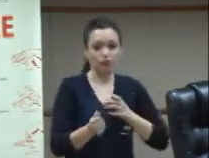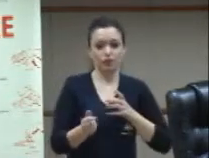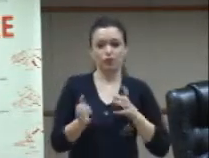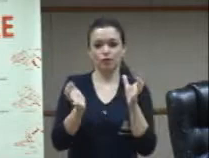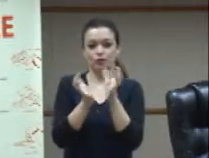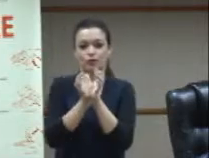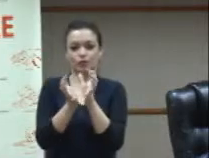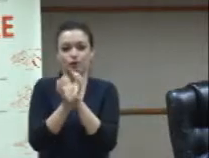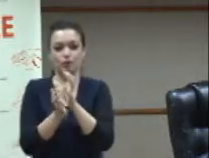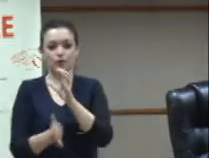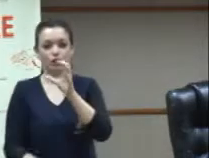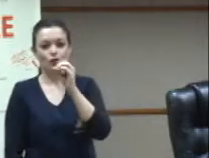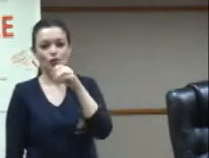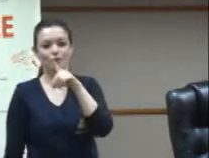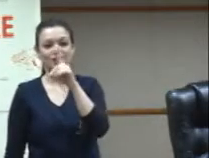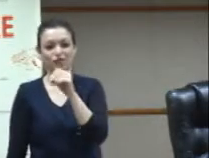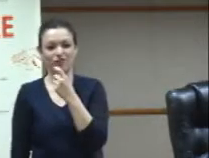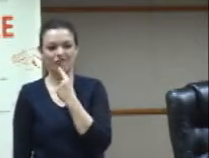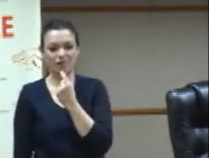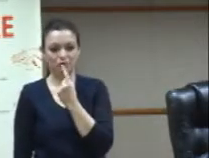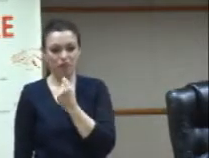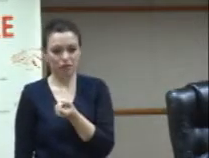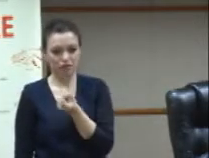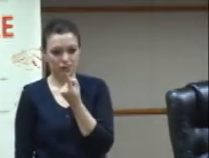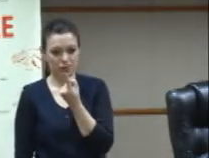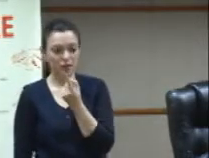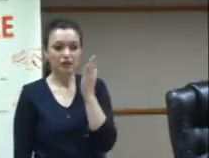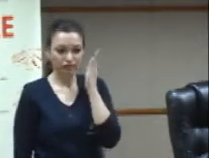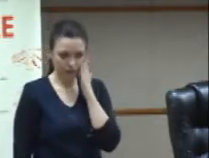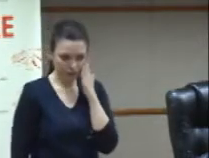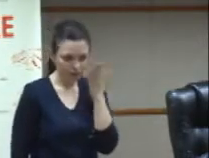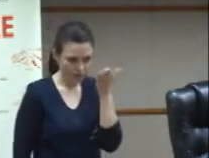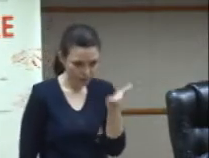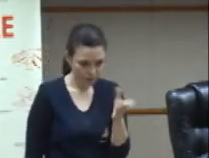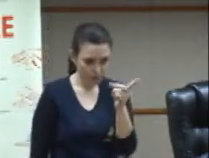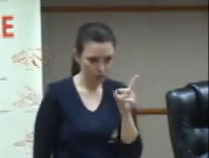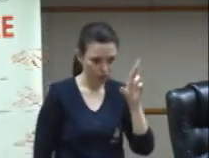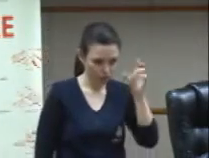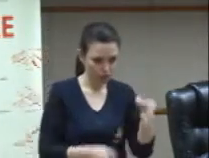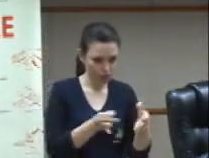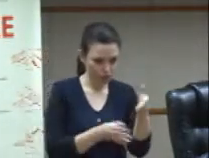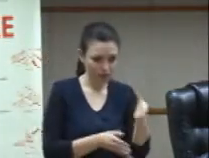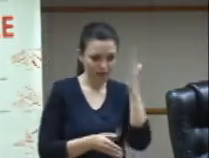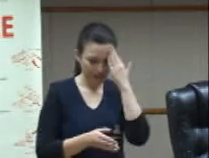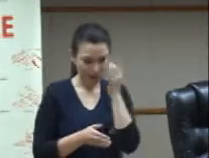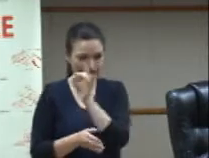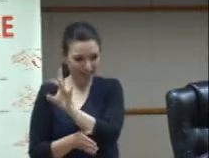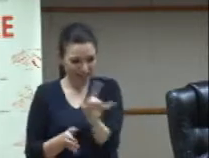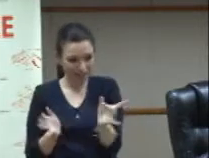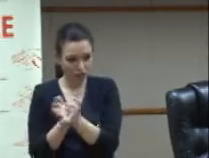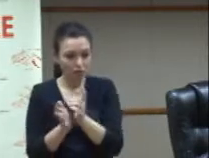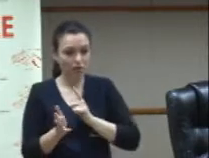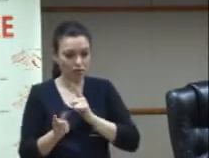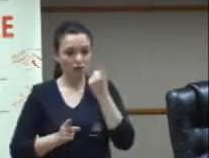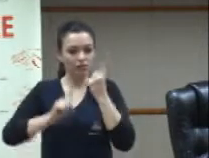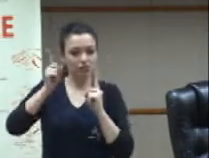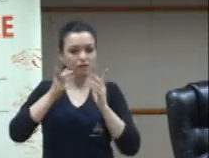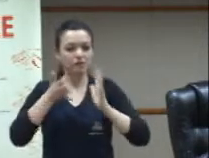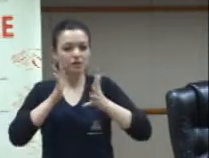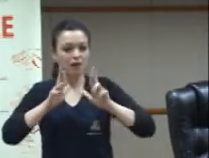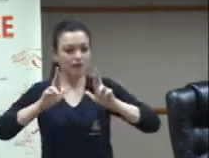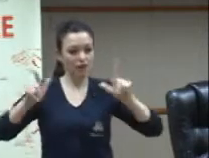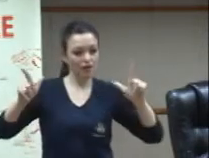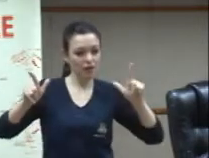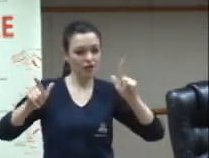saiba desembargador e sua equipe que para cada grupo desses existe uma língua de sinais diferenciada